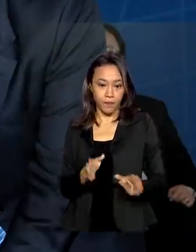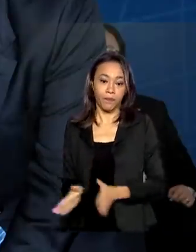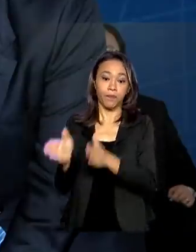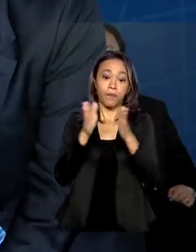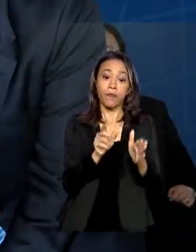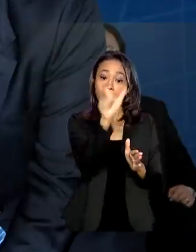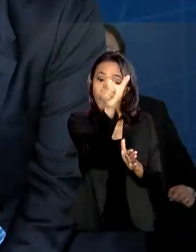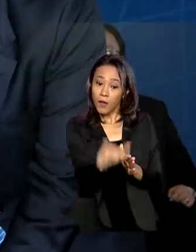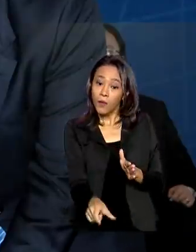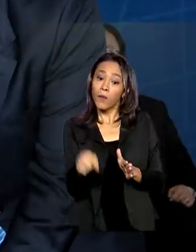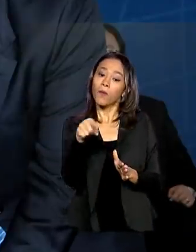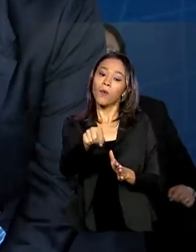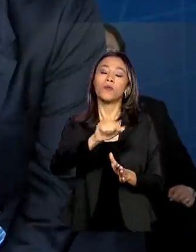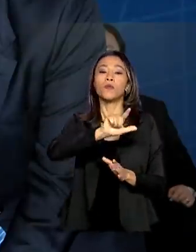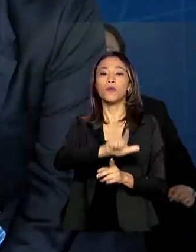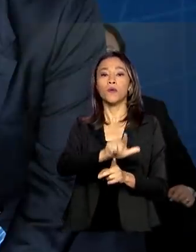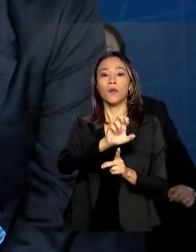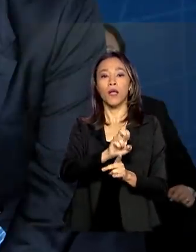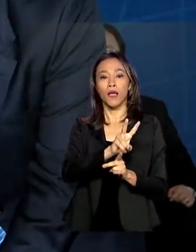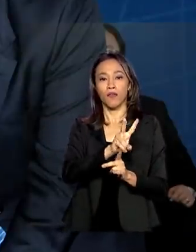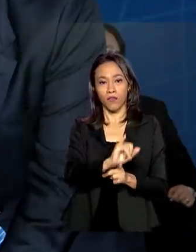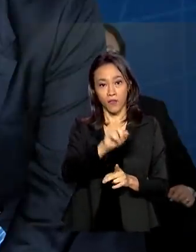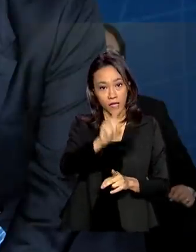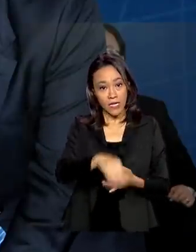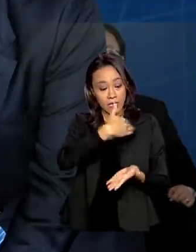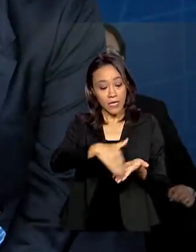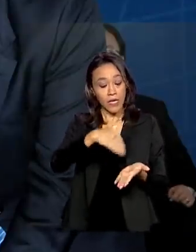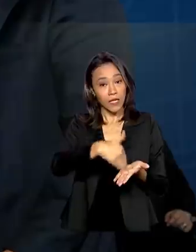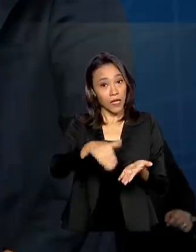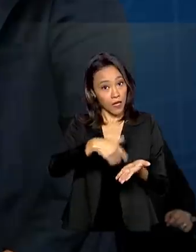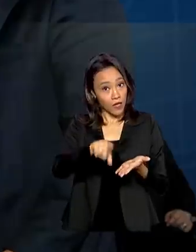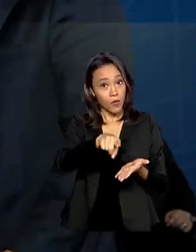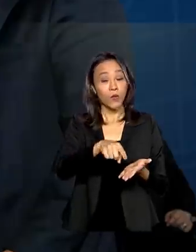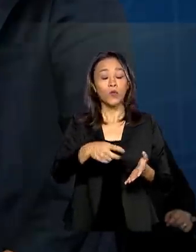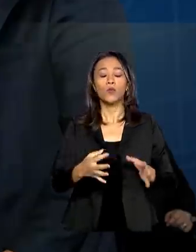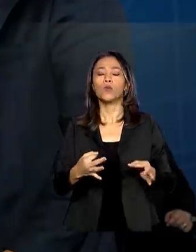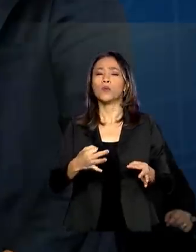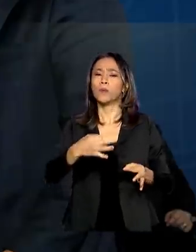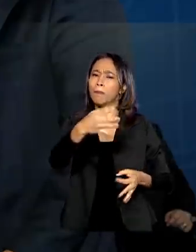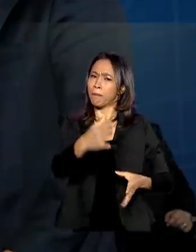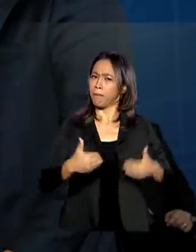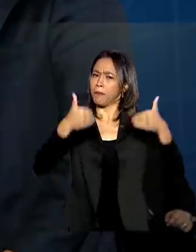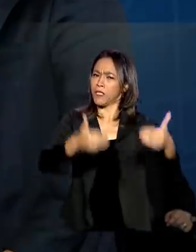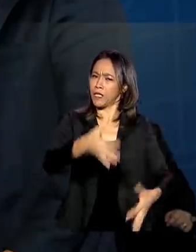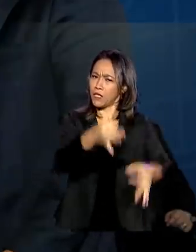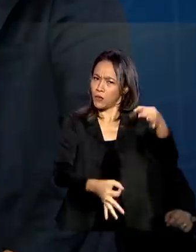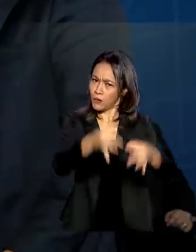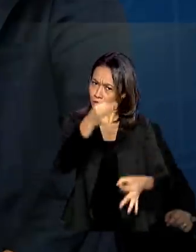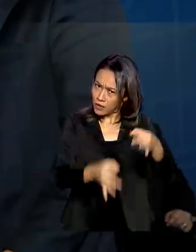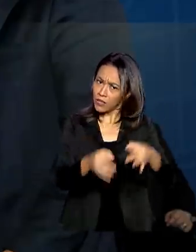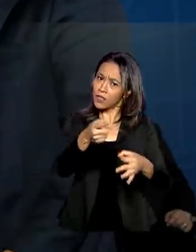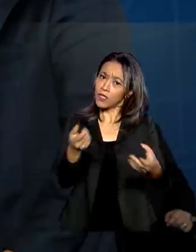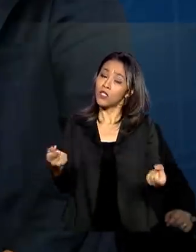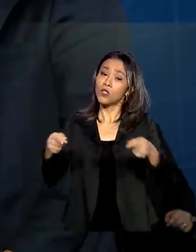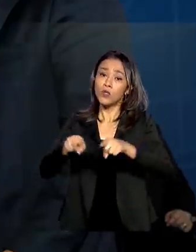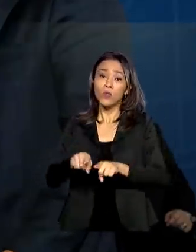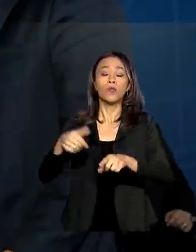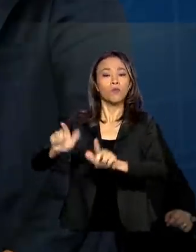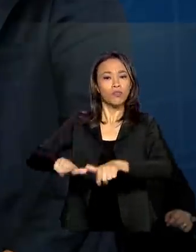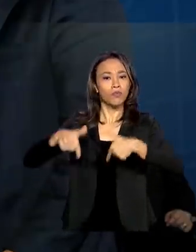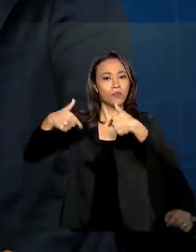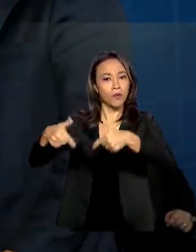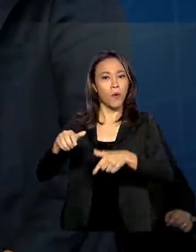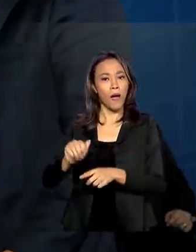Melo do Amaral Júnior foi secretário-executivo do Ministério da Justiça durante a gestão do atual ministro do Supremo, Alexandre de